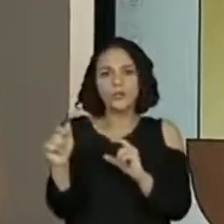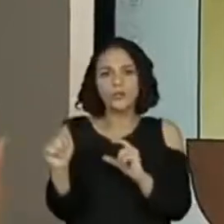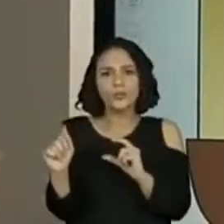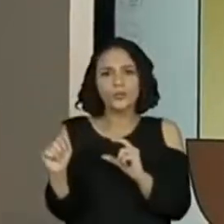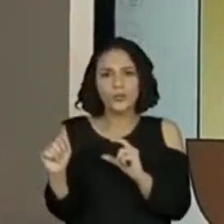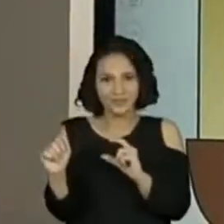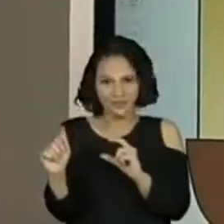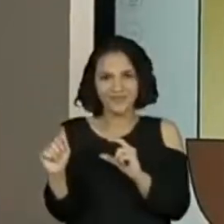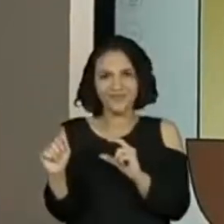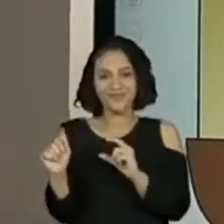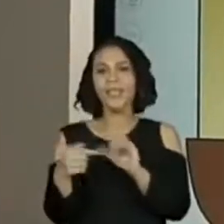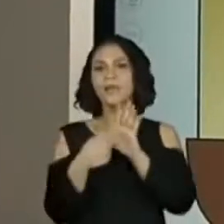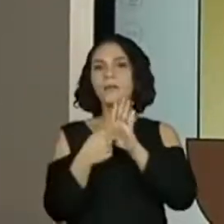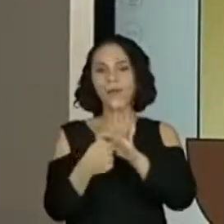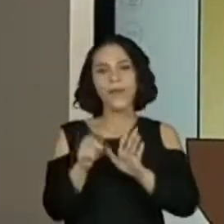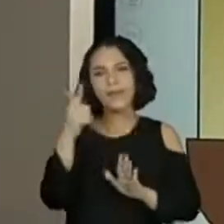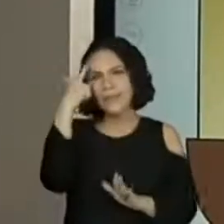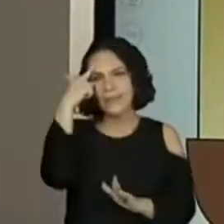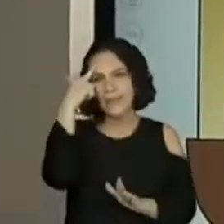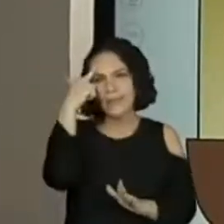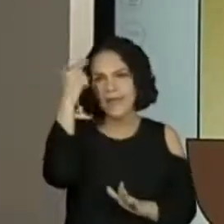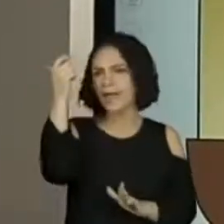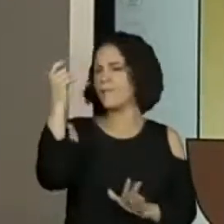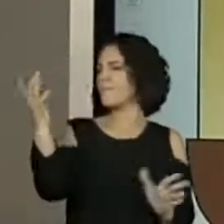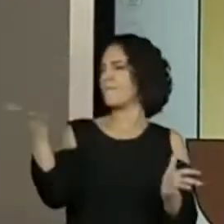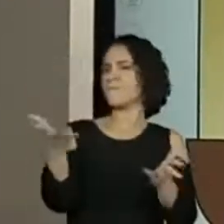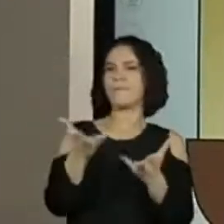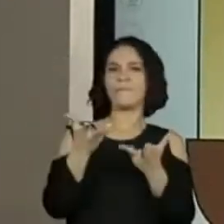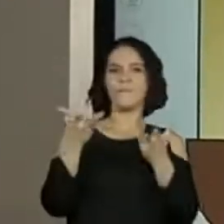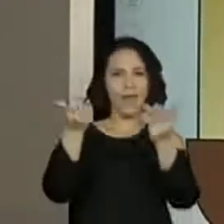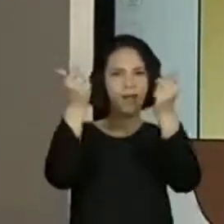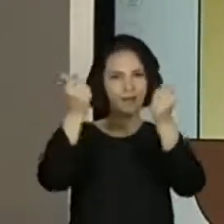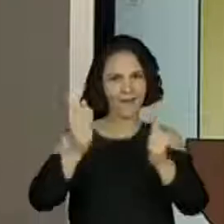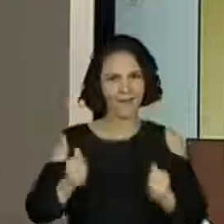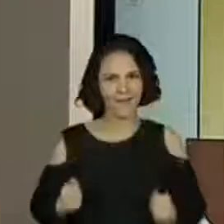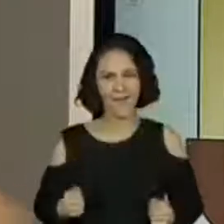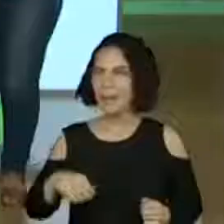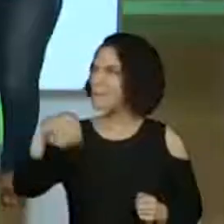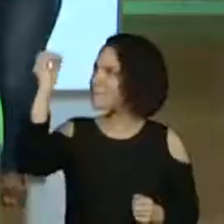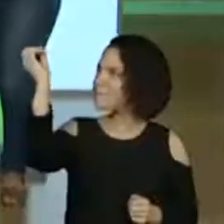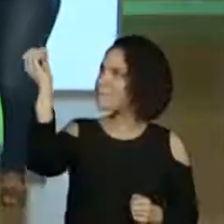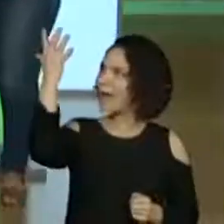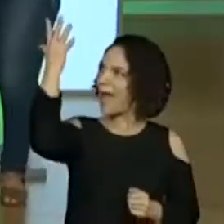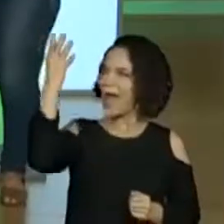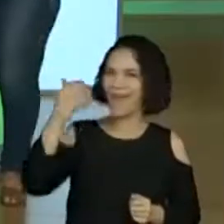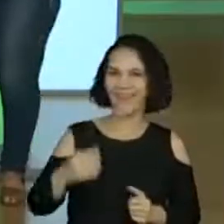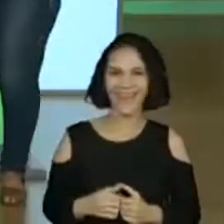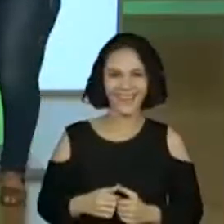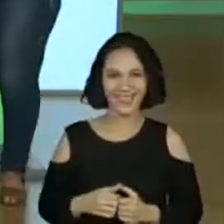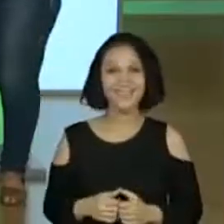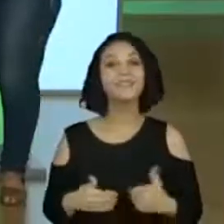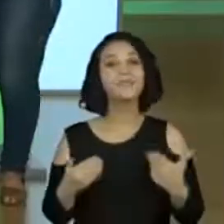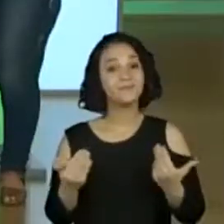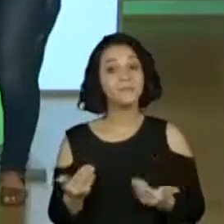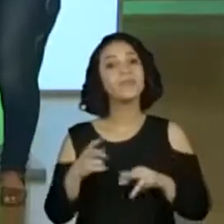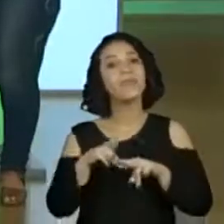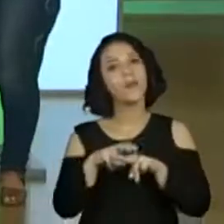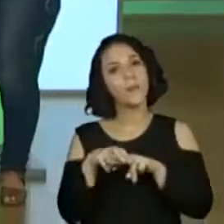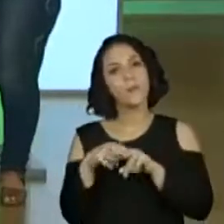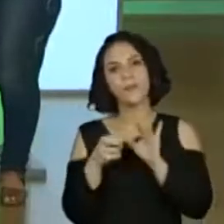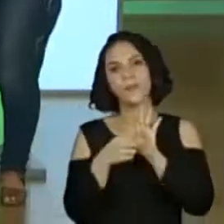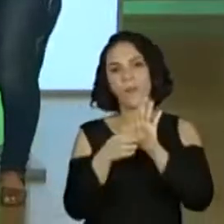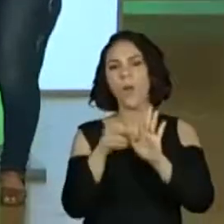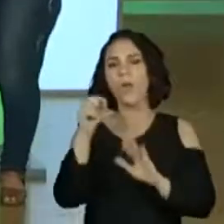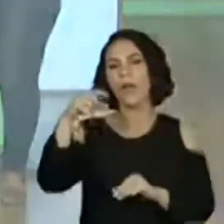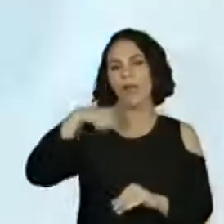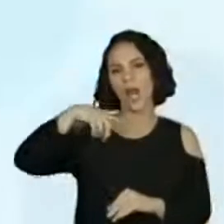e quis transmitir aí uma ideia maravilhosa. Brilhante. Brilhante. Ideia brilhante. Representado tanto pela